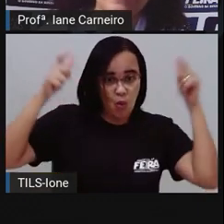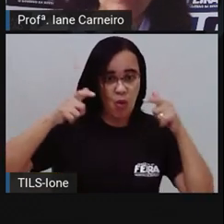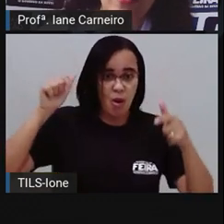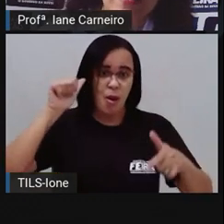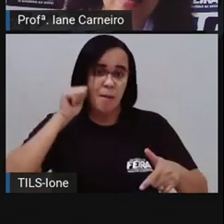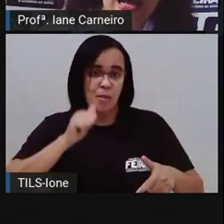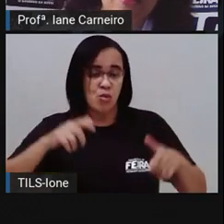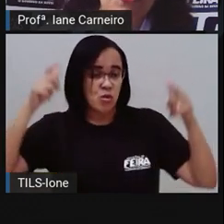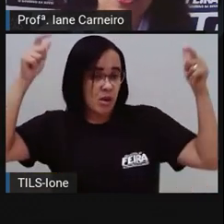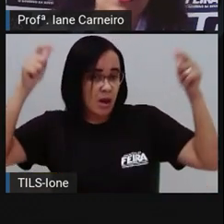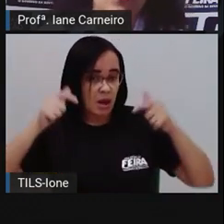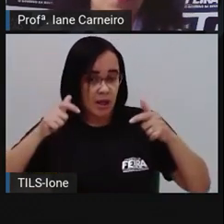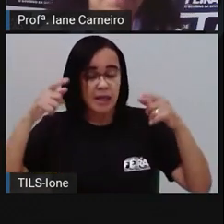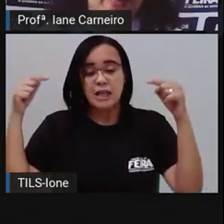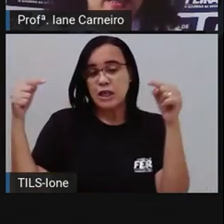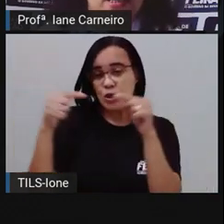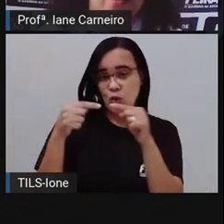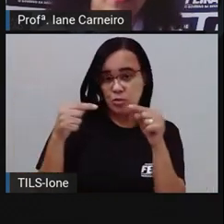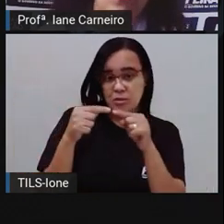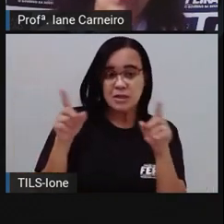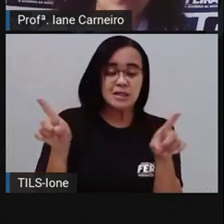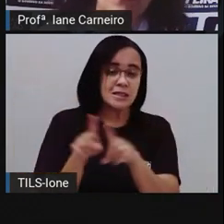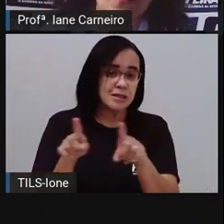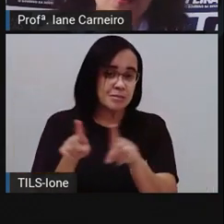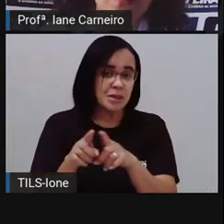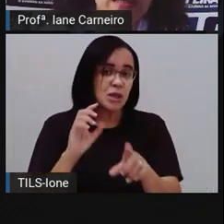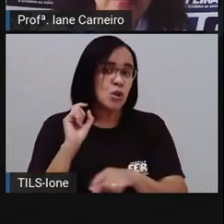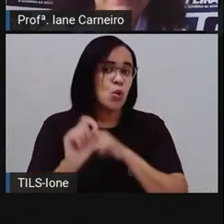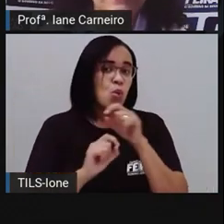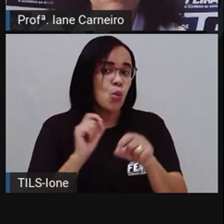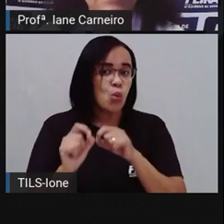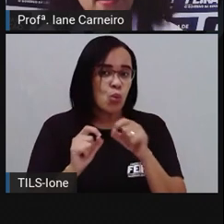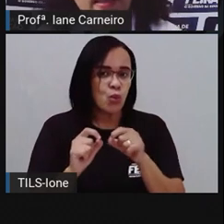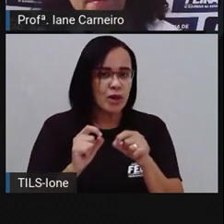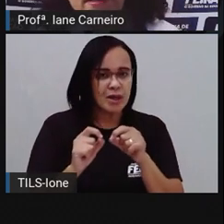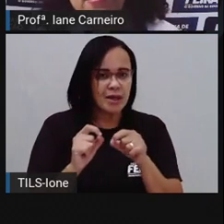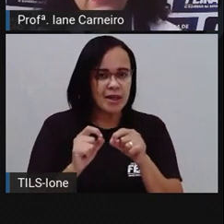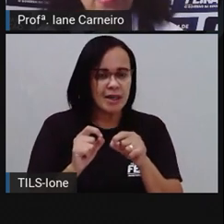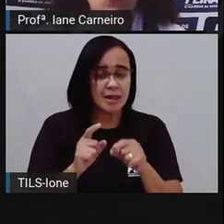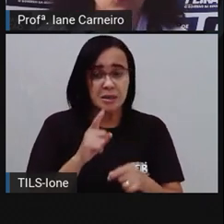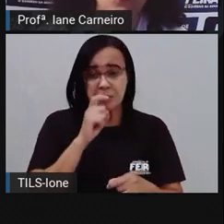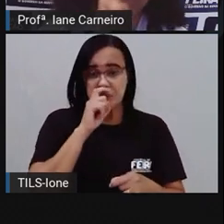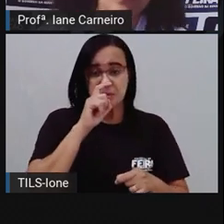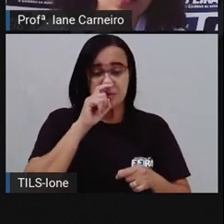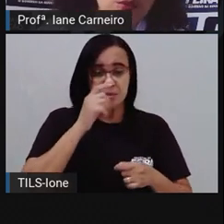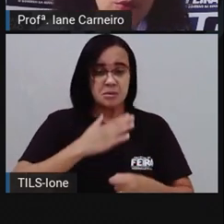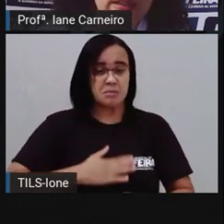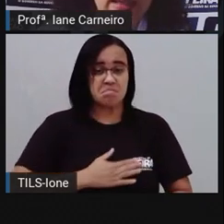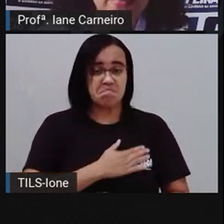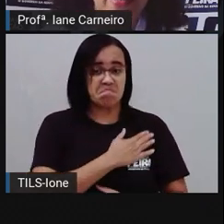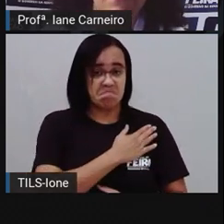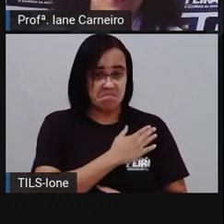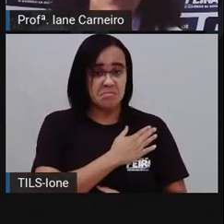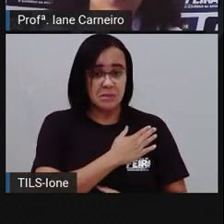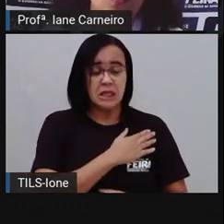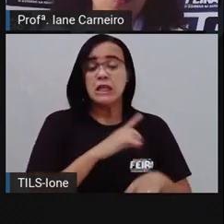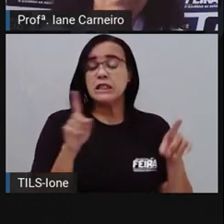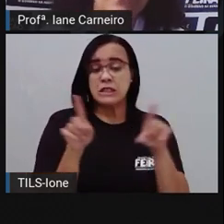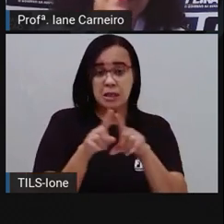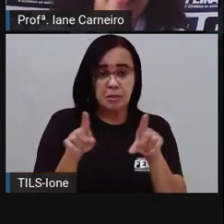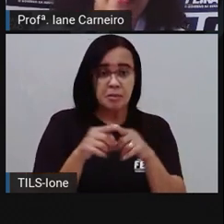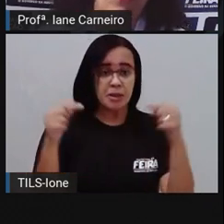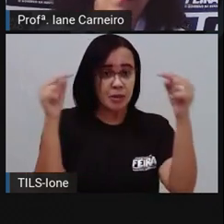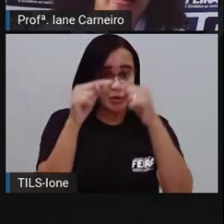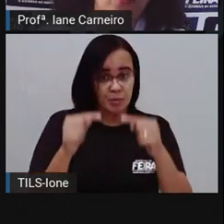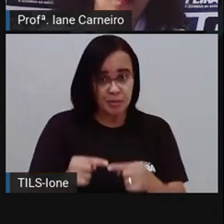espiritualidade e nobreza em todo o mundo. Também representa a cor do luto, né? E aí a Pró colocou,